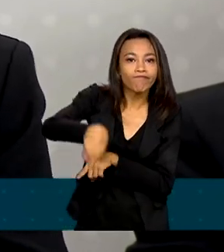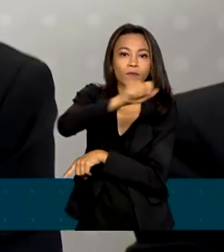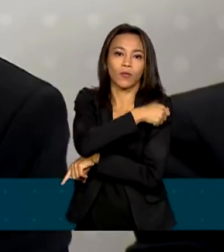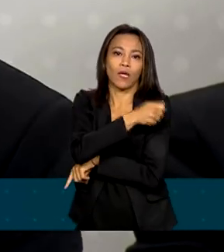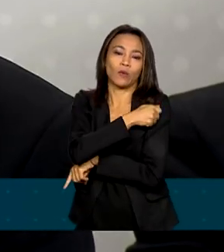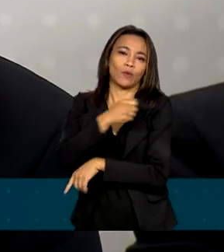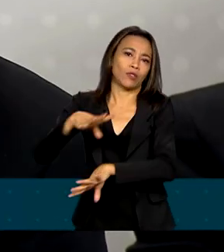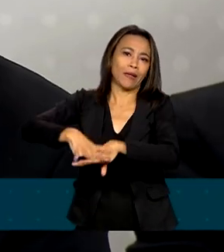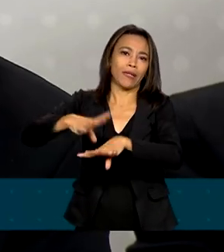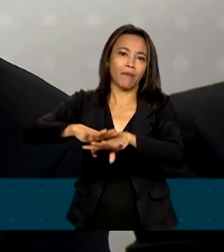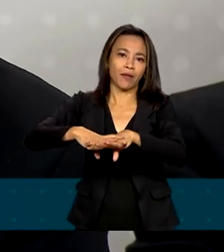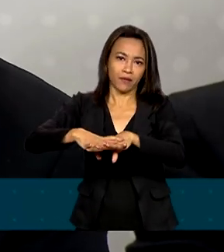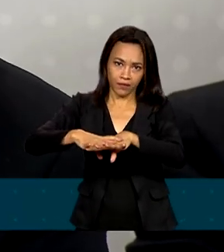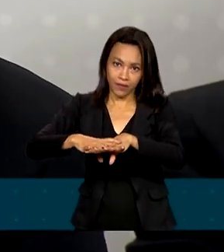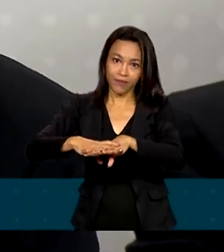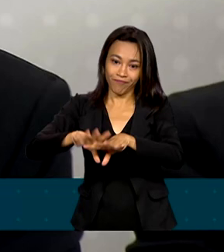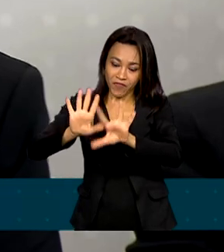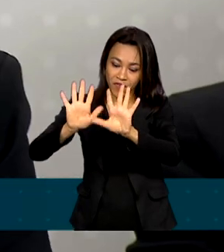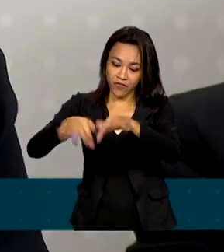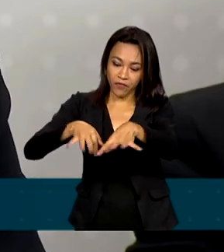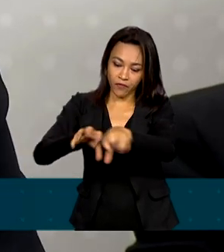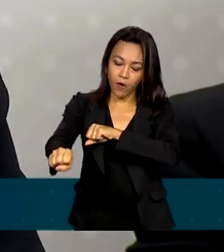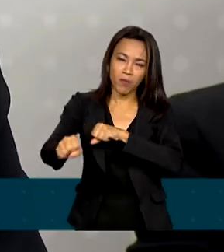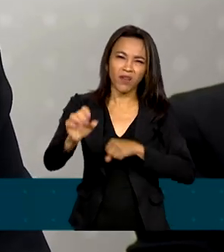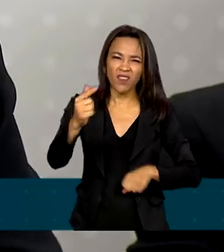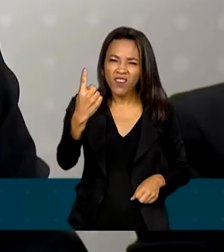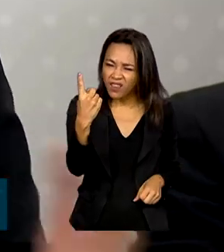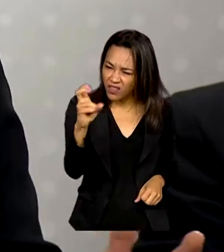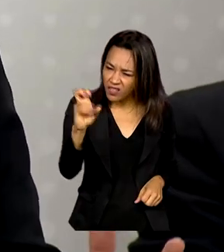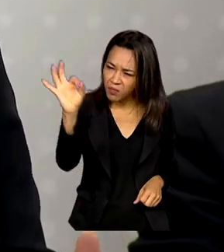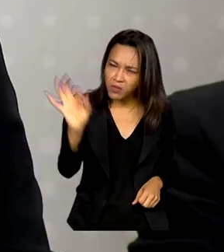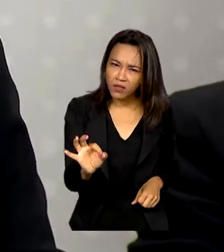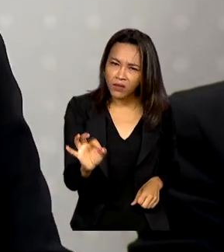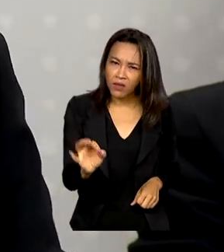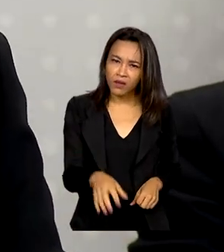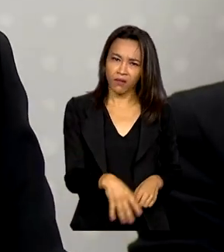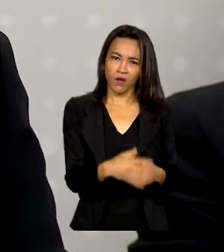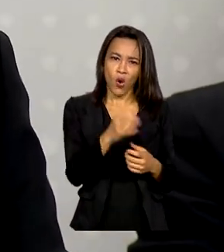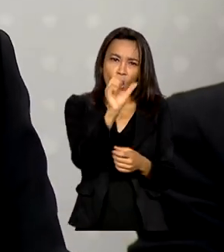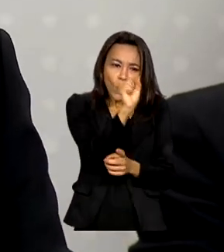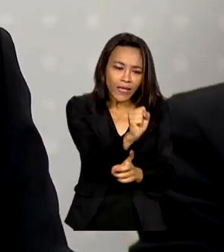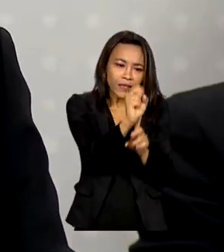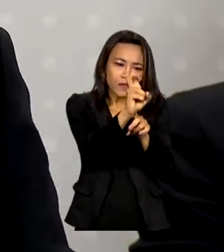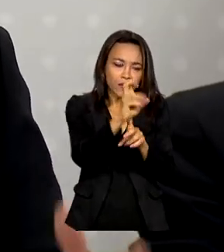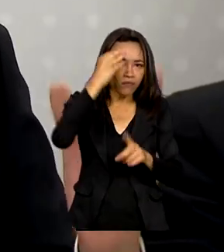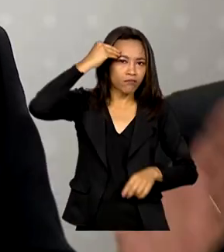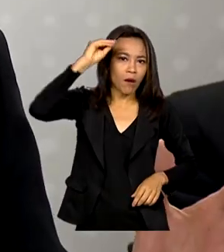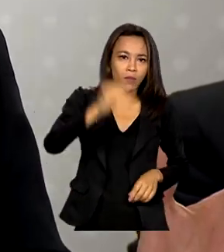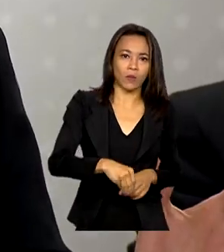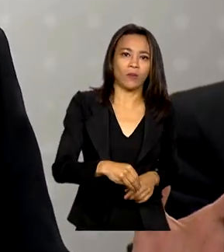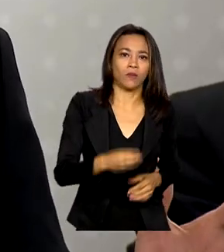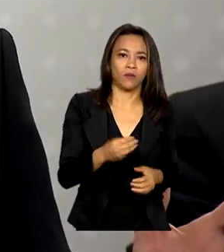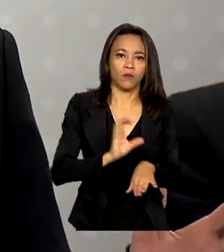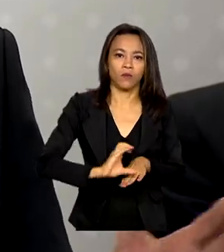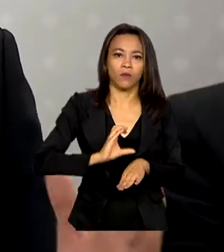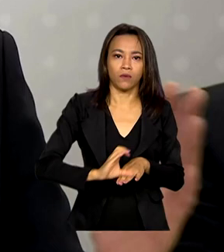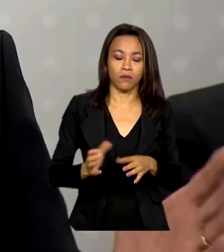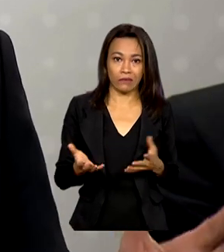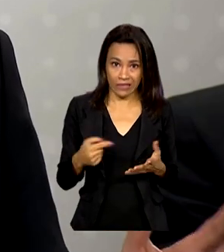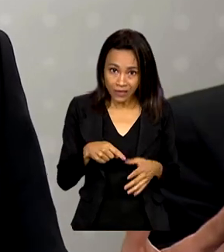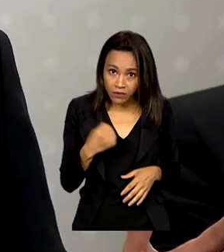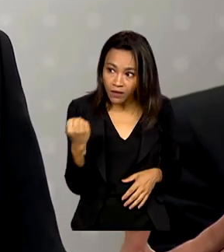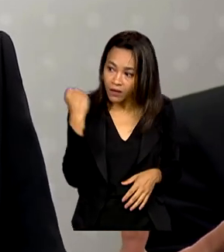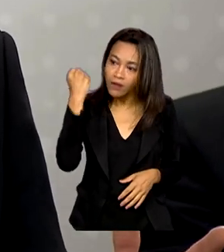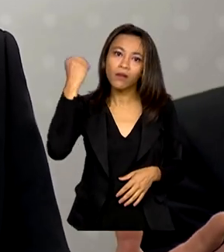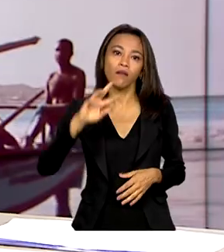matemática terminam o curso. 15% apenas. Seu 85% abandona. Tem algo grave